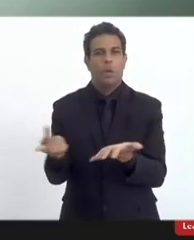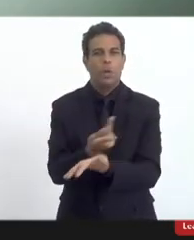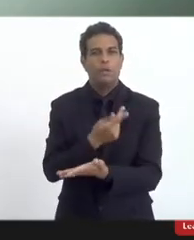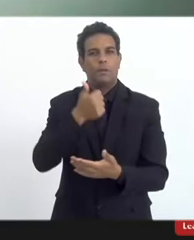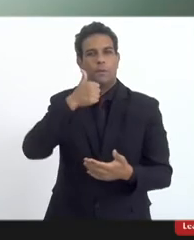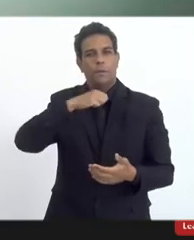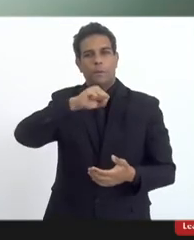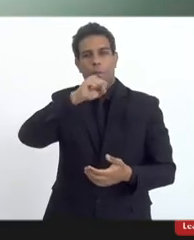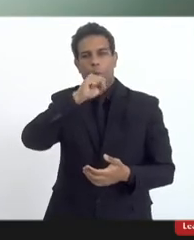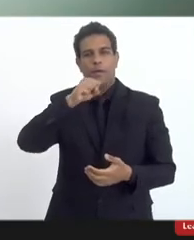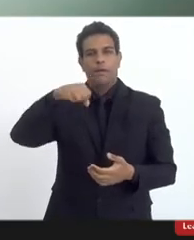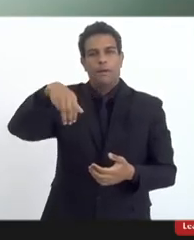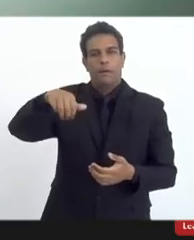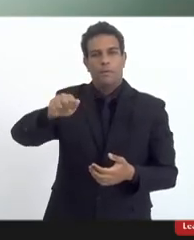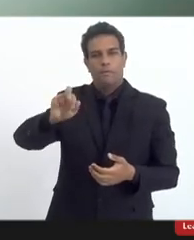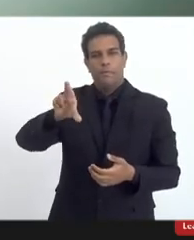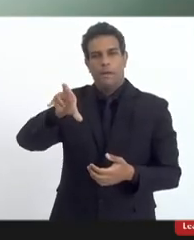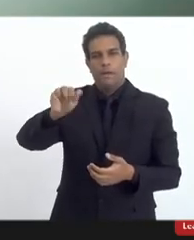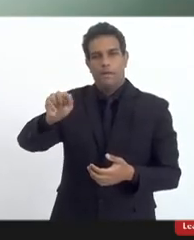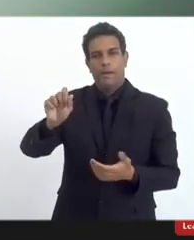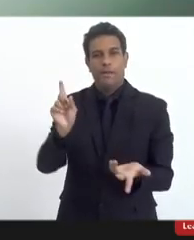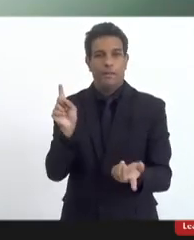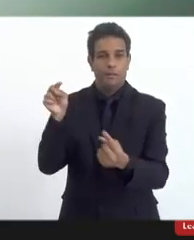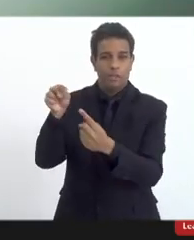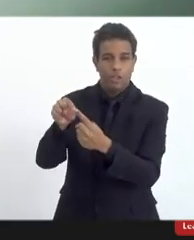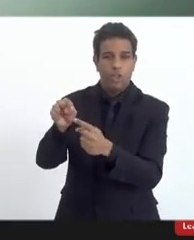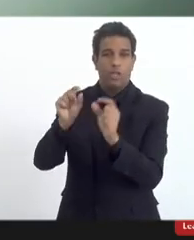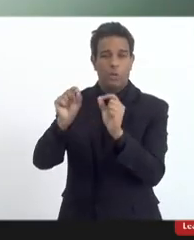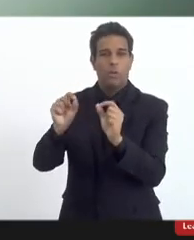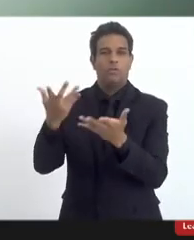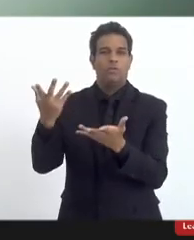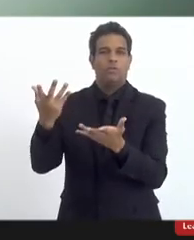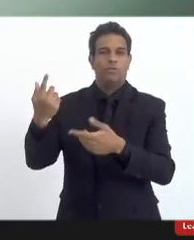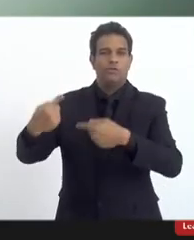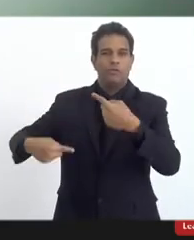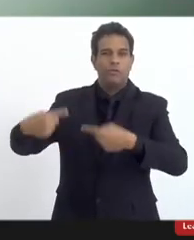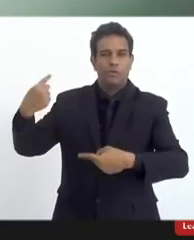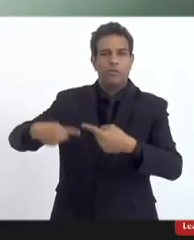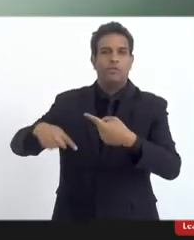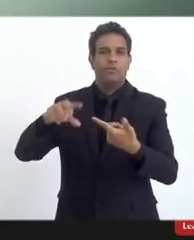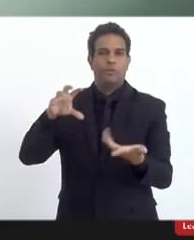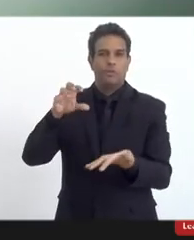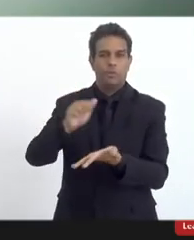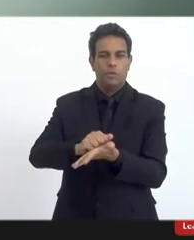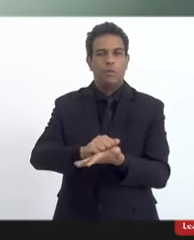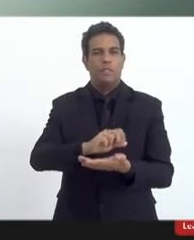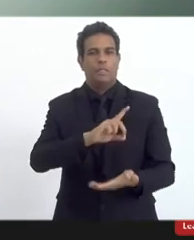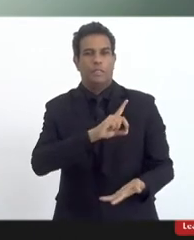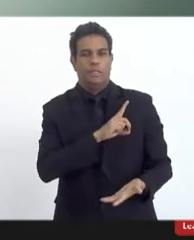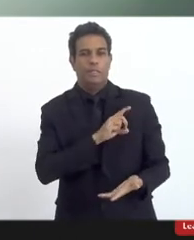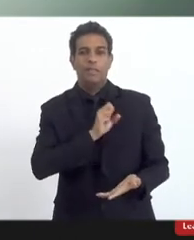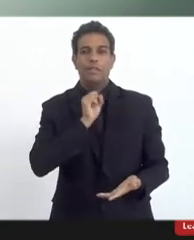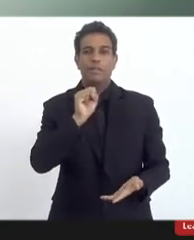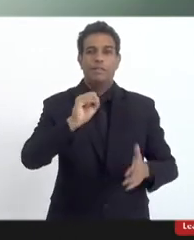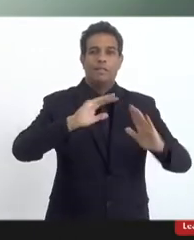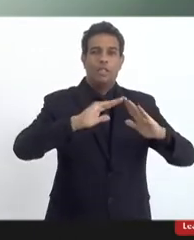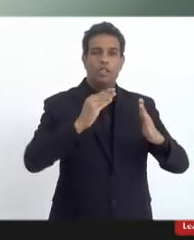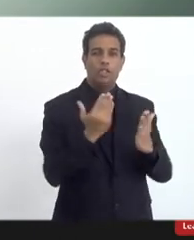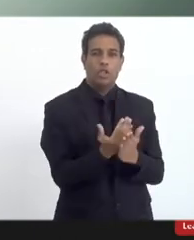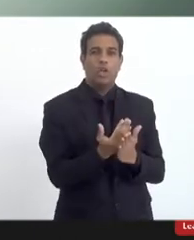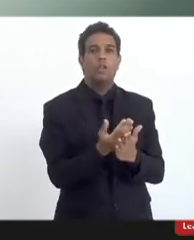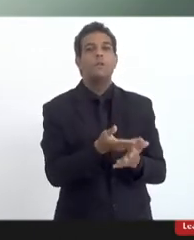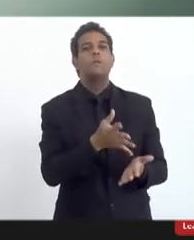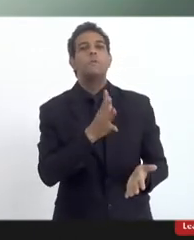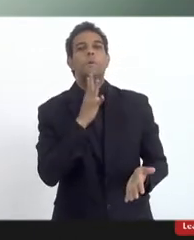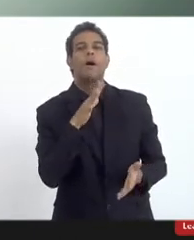Márcia, que foi objeto de um registro de ocorrência, se a escola, ao tomar